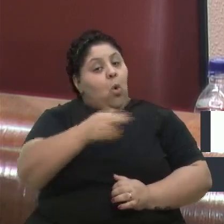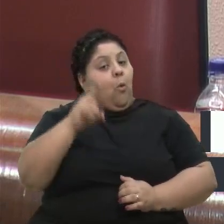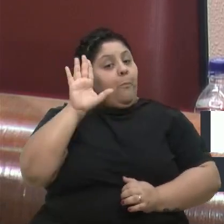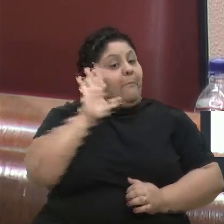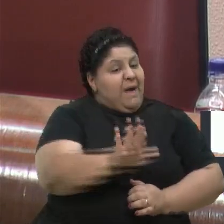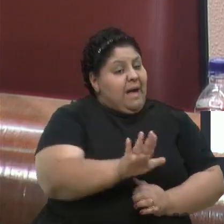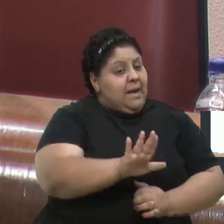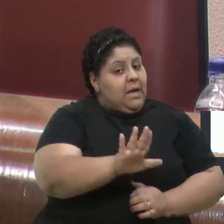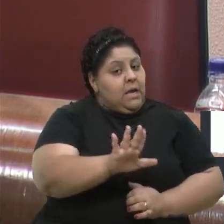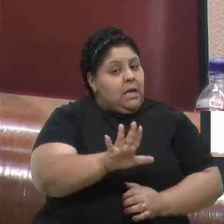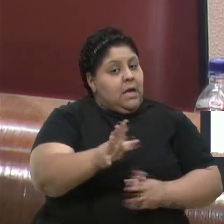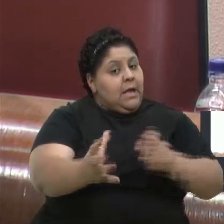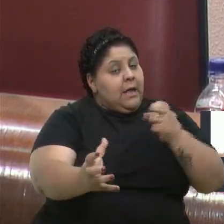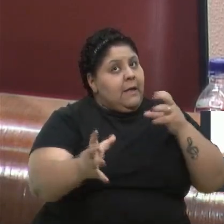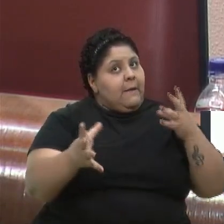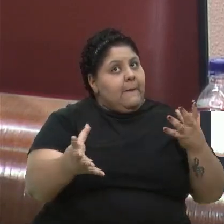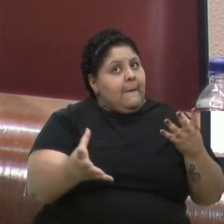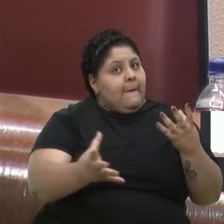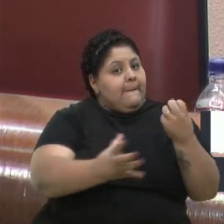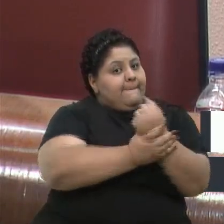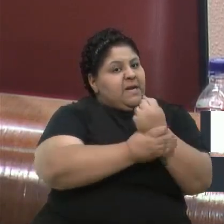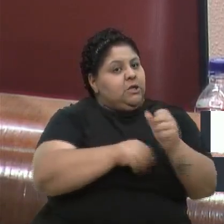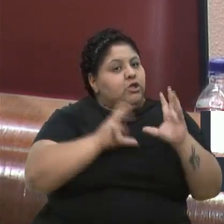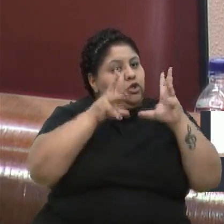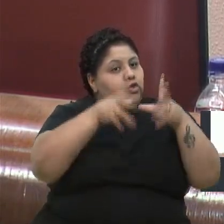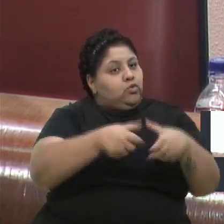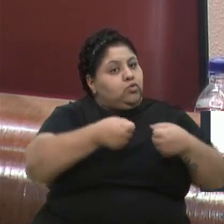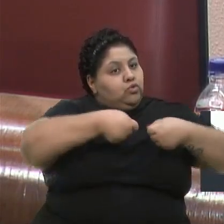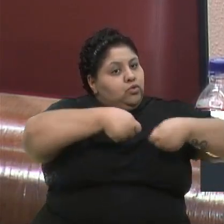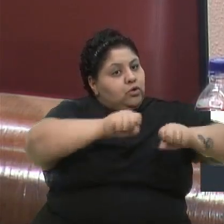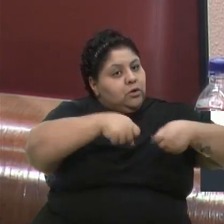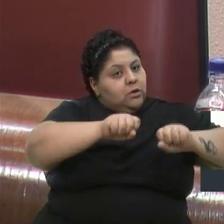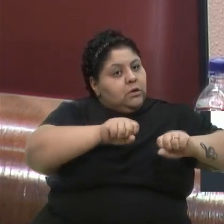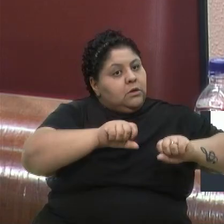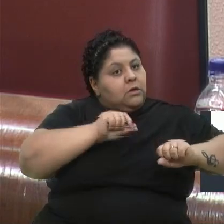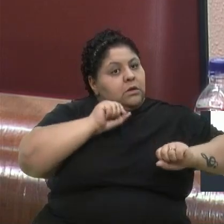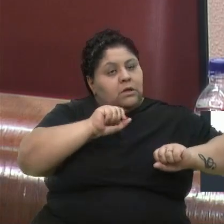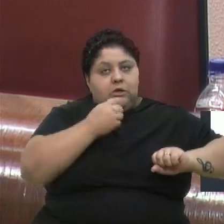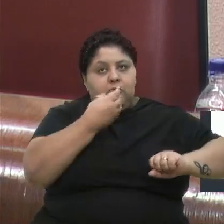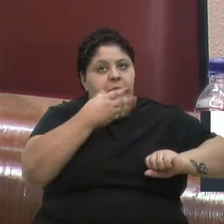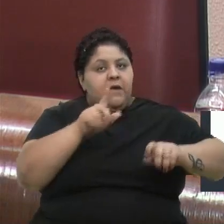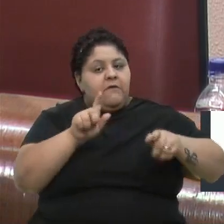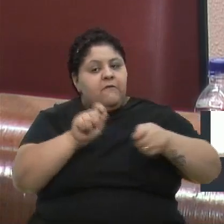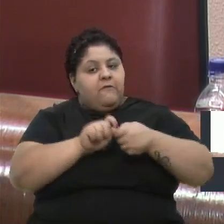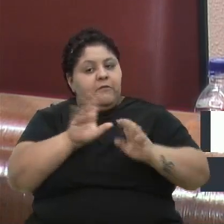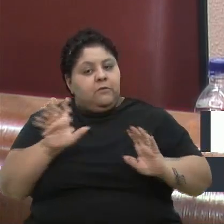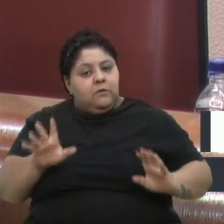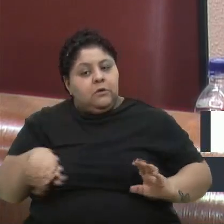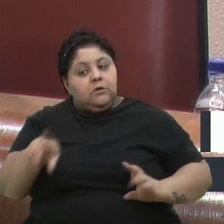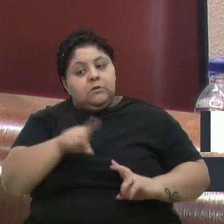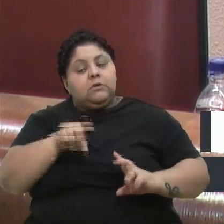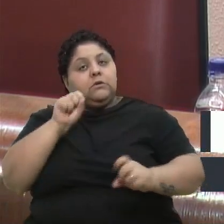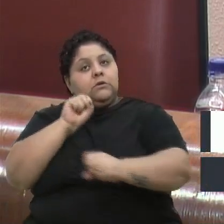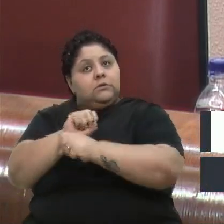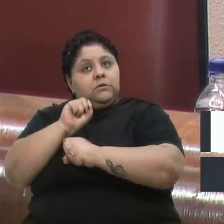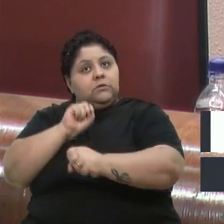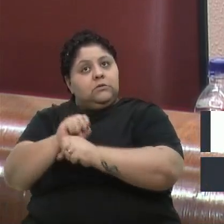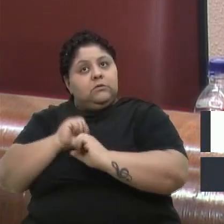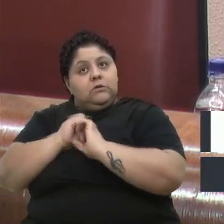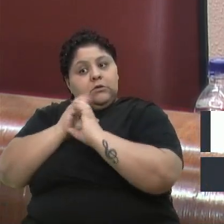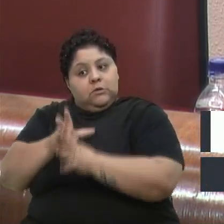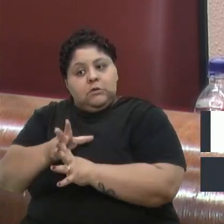prende tudo, essas motos aí, porque quem é do bem não vai estar ali fazendo esse tipo de coisa. Então, espero que as operações se